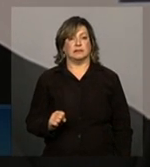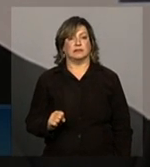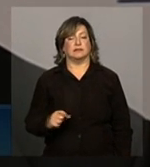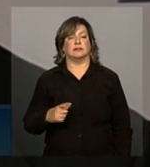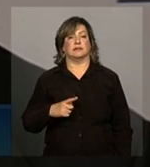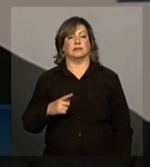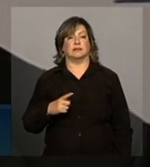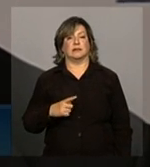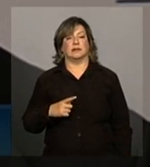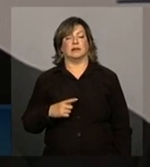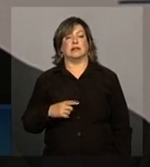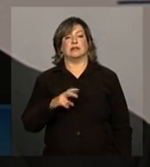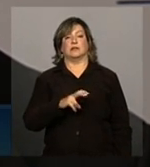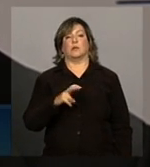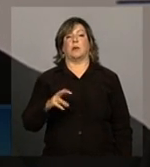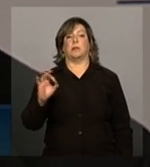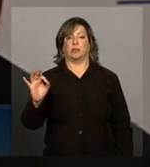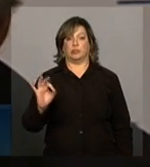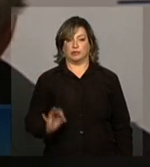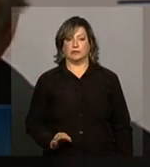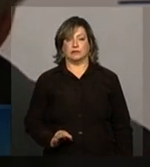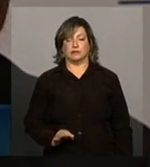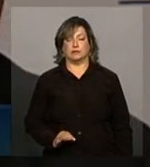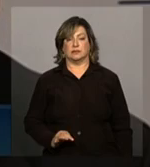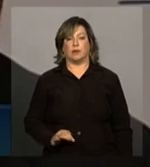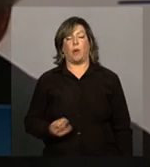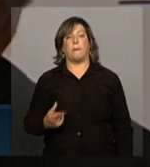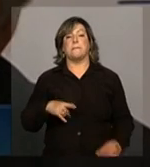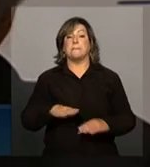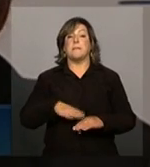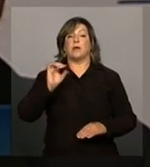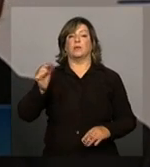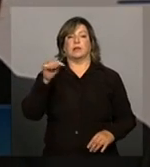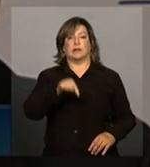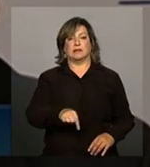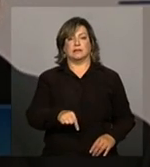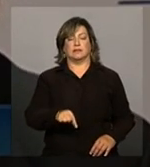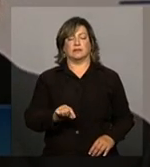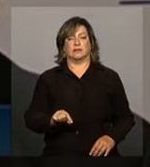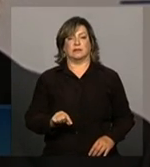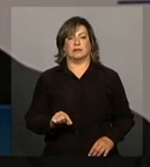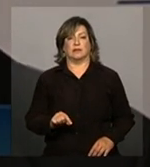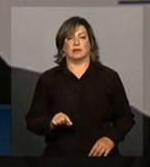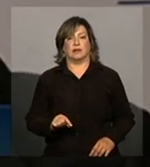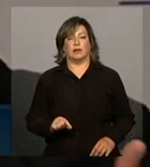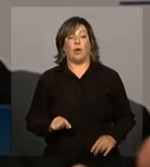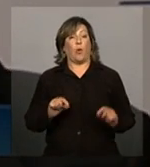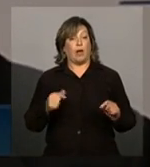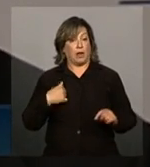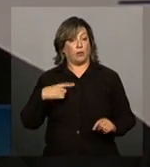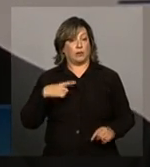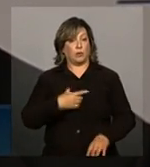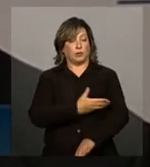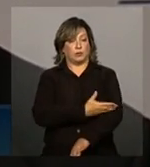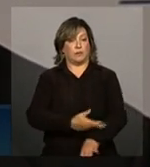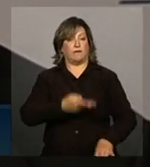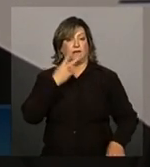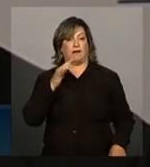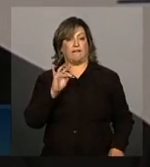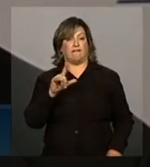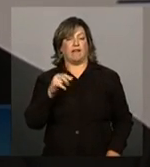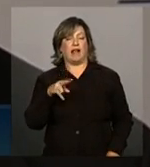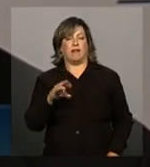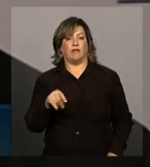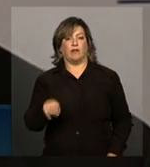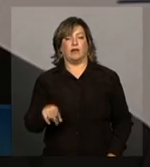vamos dizer, detém 55%, mas mais do que isso, os troncos principais, quer dizer, eu até costumo falar com o Flávio aí, a